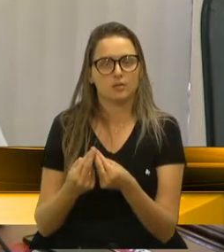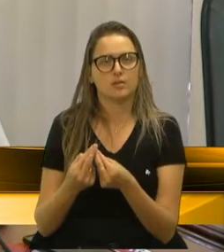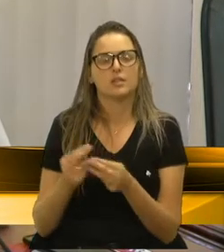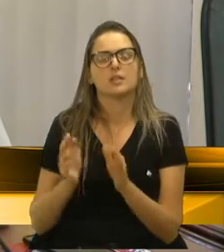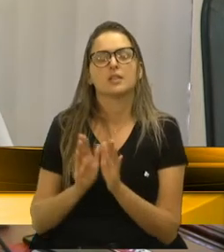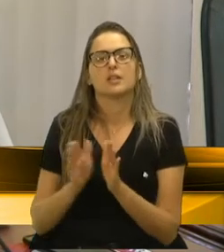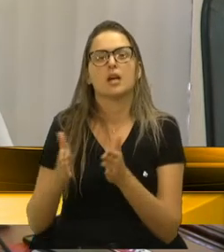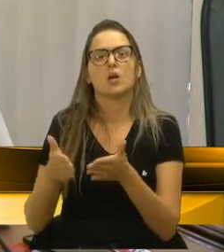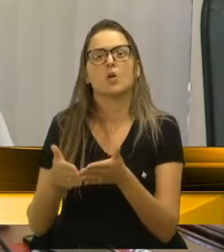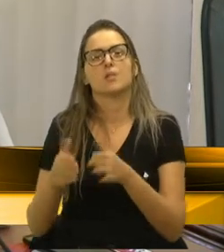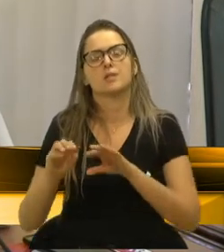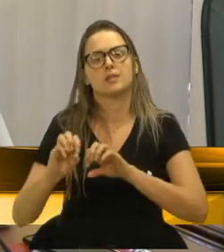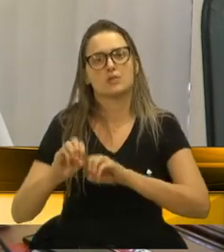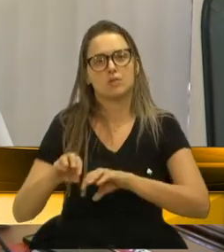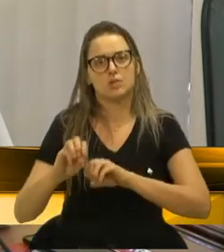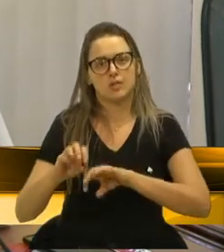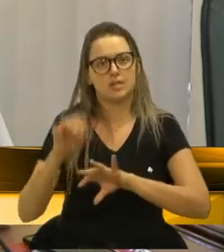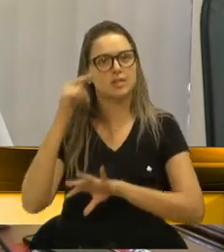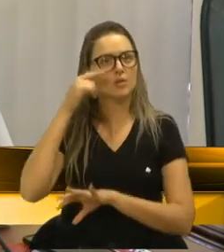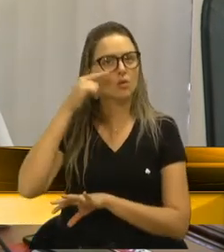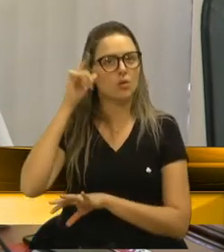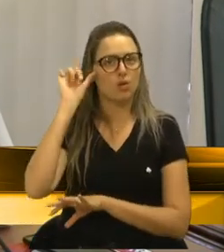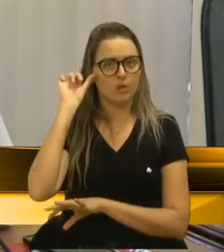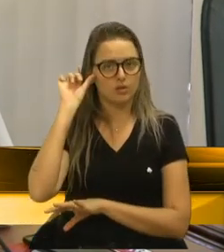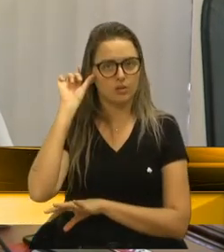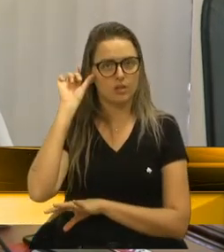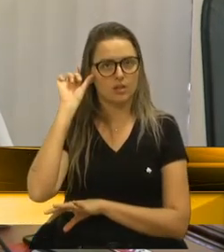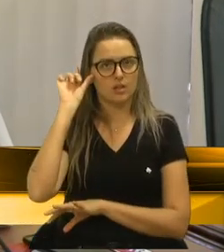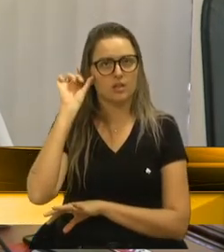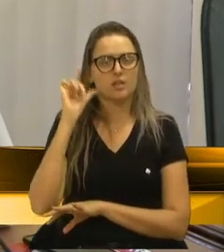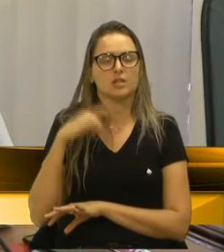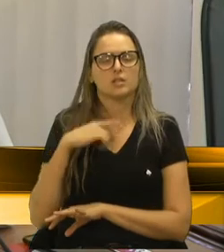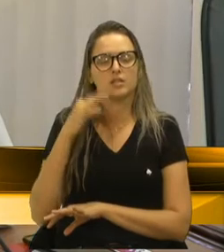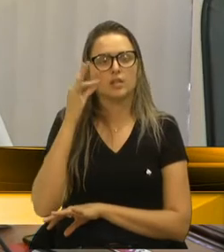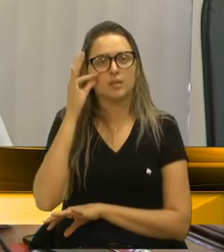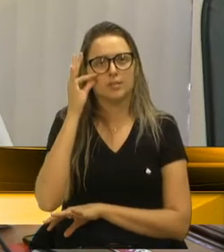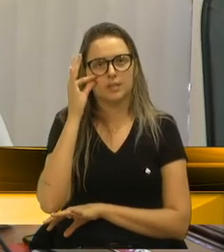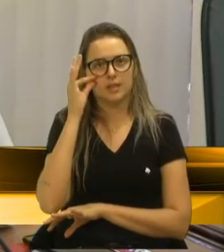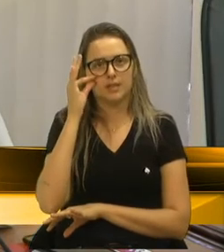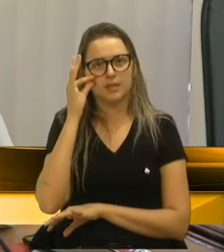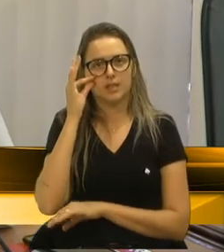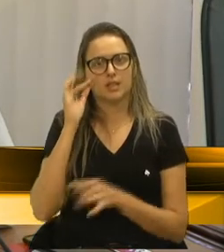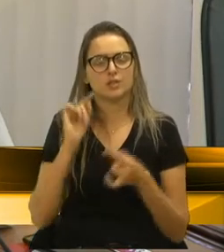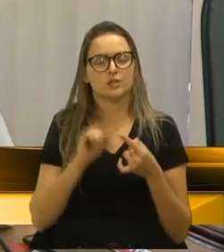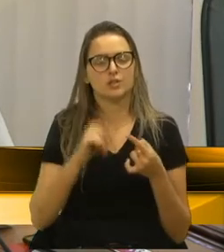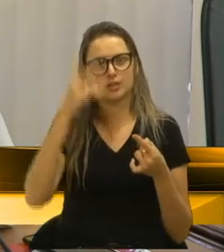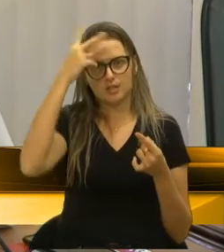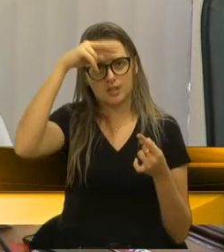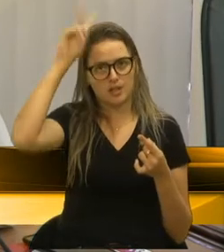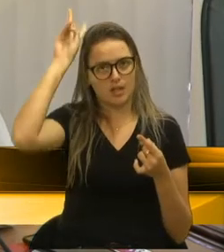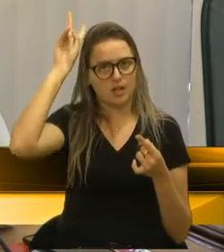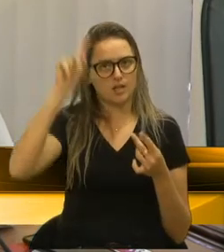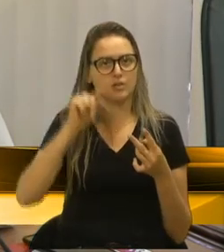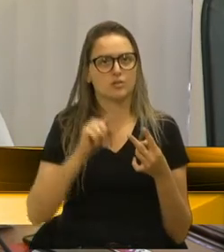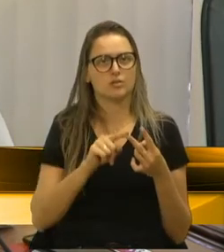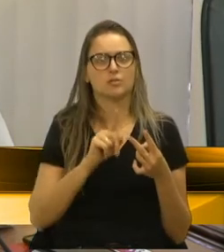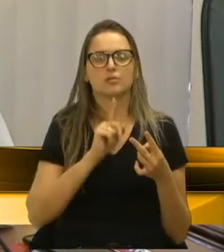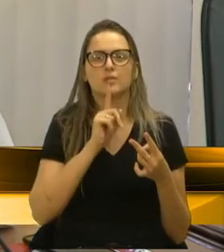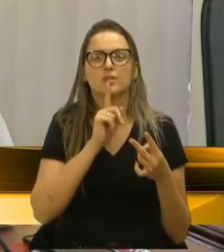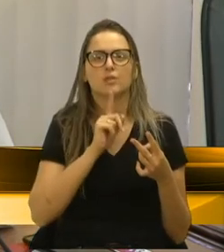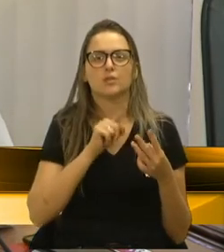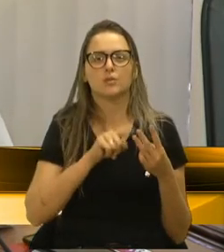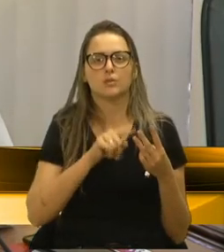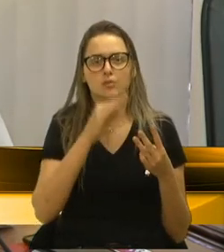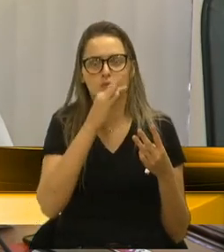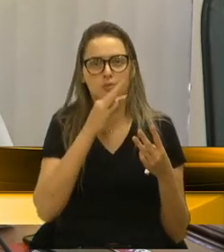Comissão de Educação, ontem, estava presente o vereador Edson da Rosa, o vereador Menegúcia,